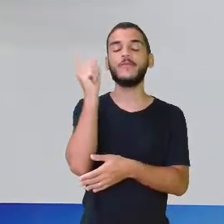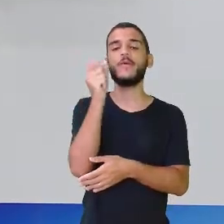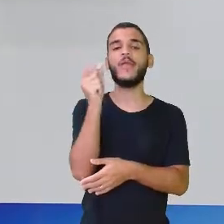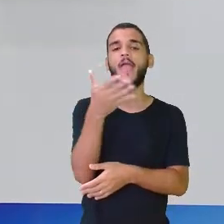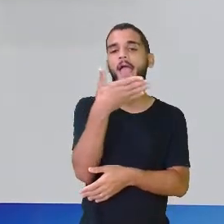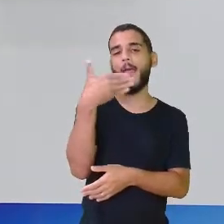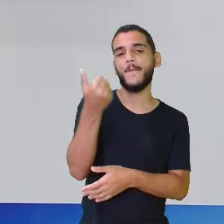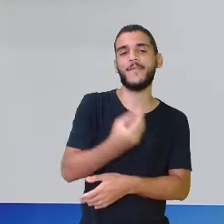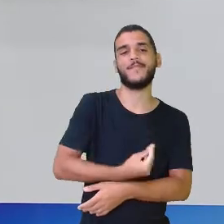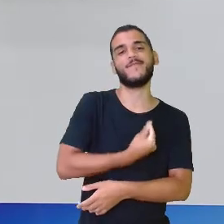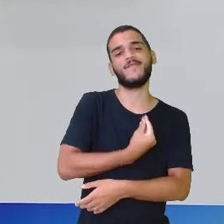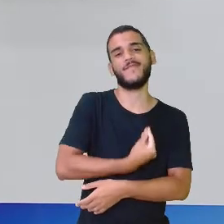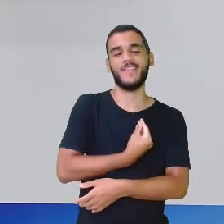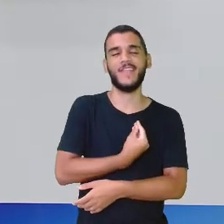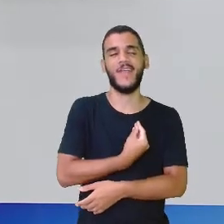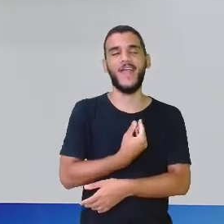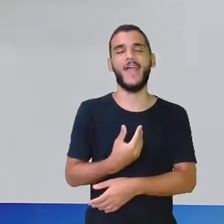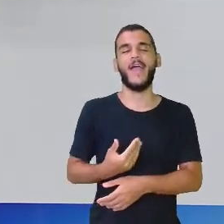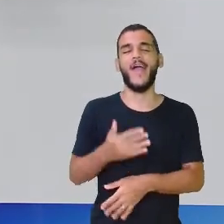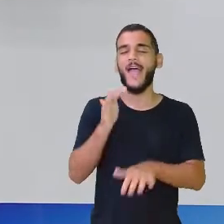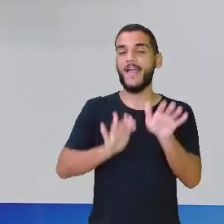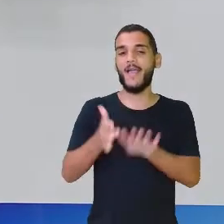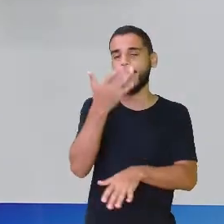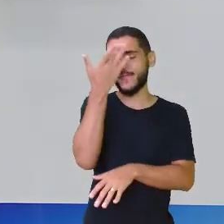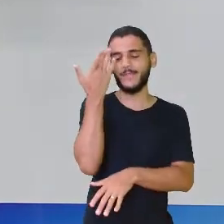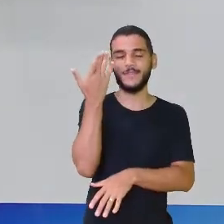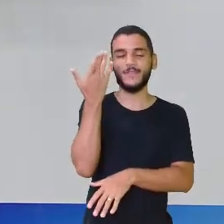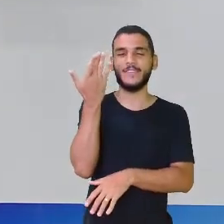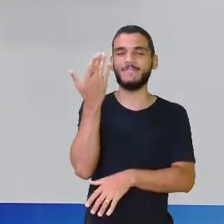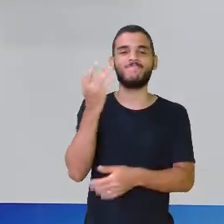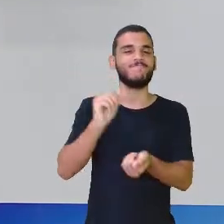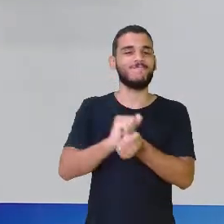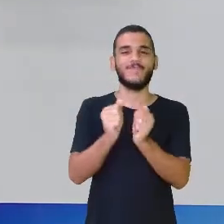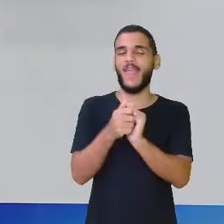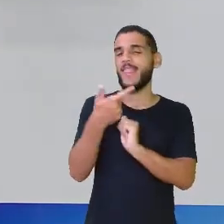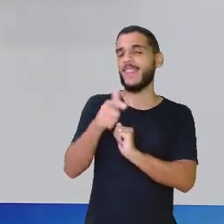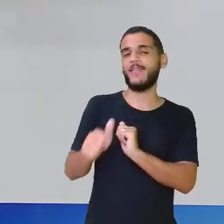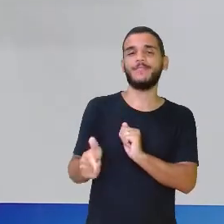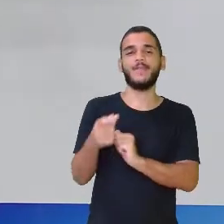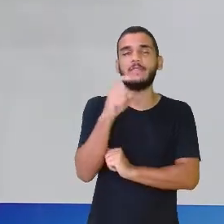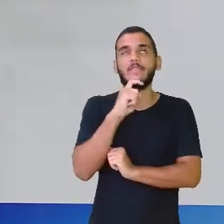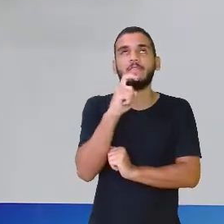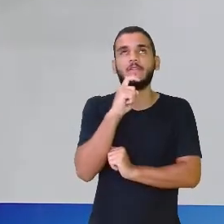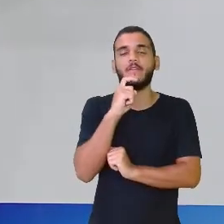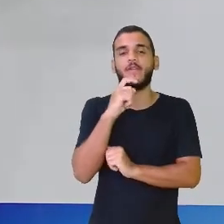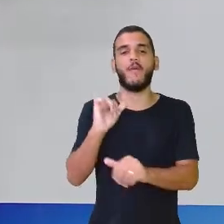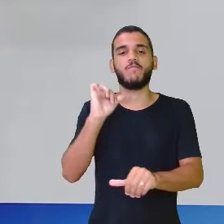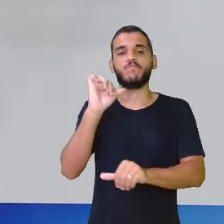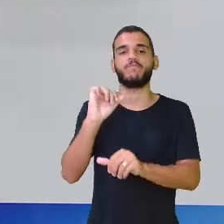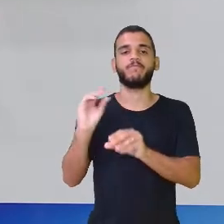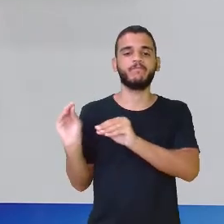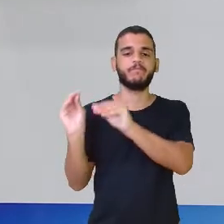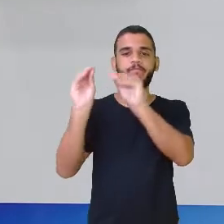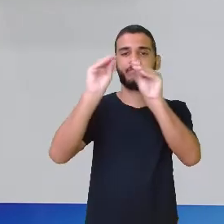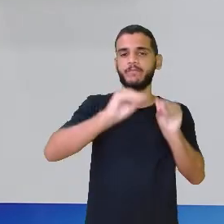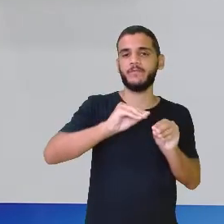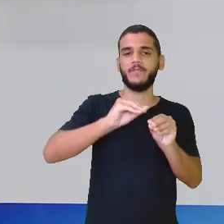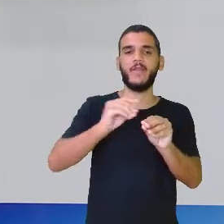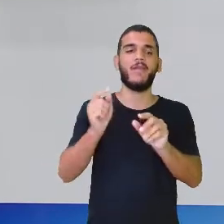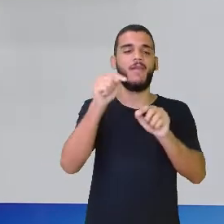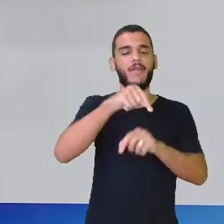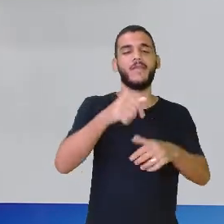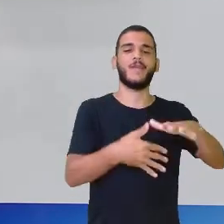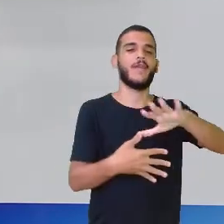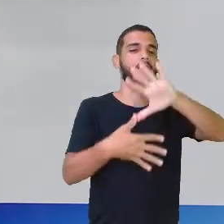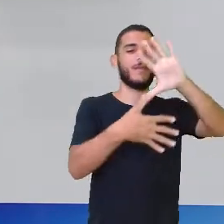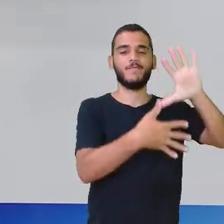muitos deles não se adaptavam desse frio aqui da Ásia e foram se locomovendo aqui para a América em busca de locais quentes, em busca